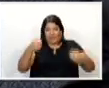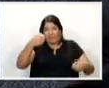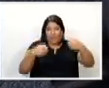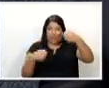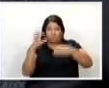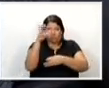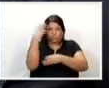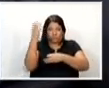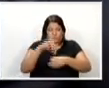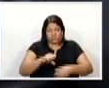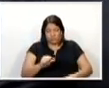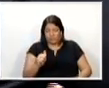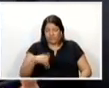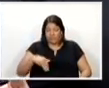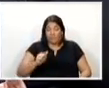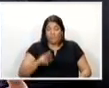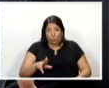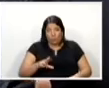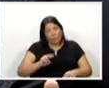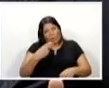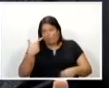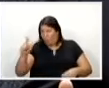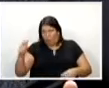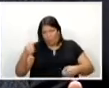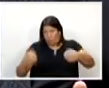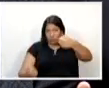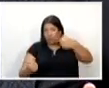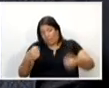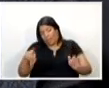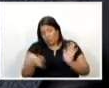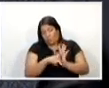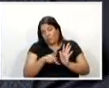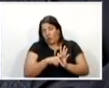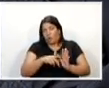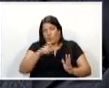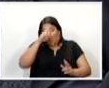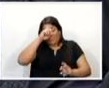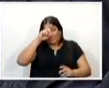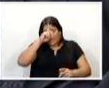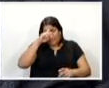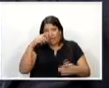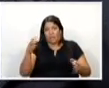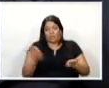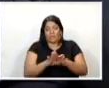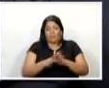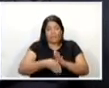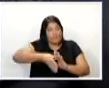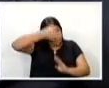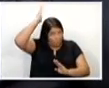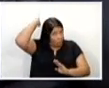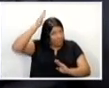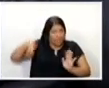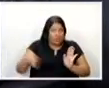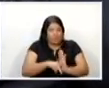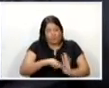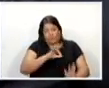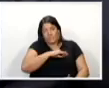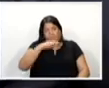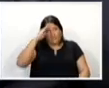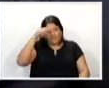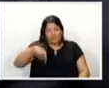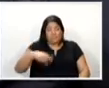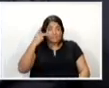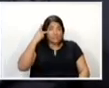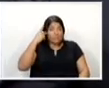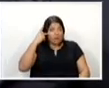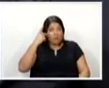pré-hospitalares, no caso, as viaturas do Corpo de Bombeiros da Polícia Militar de São Paulo. Fica proibida